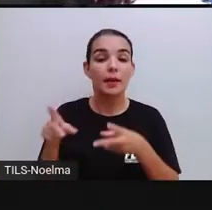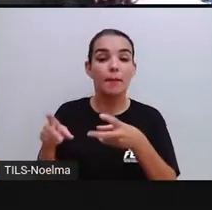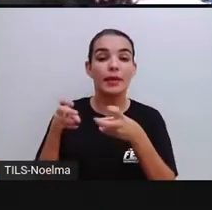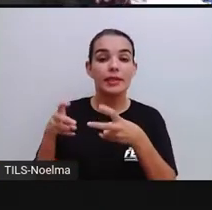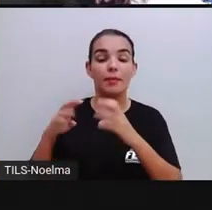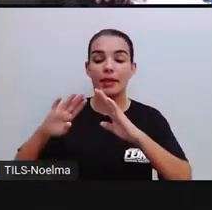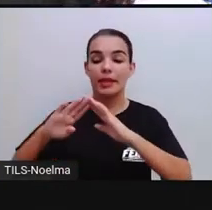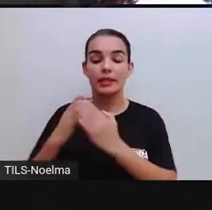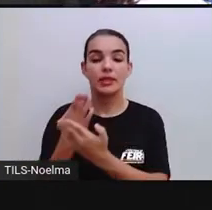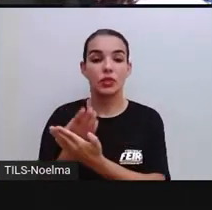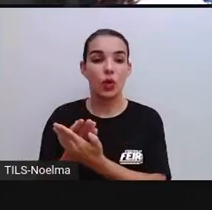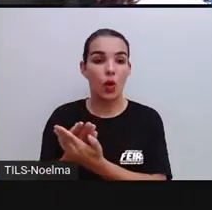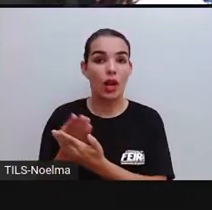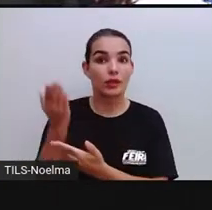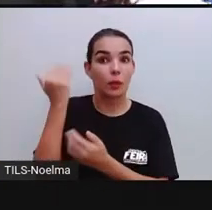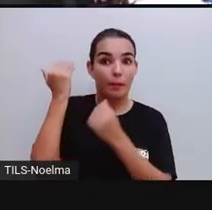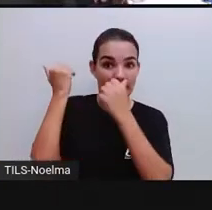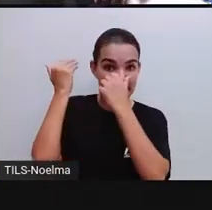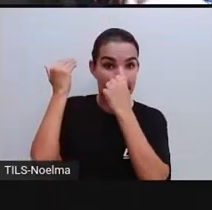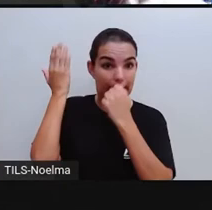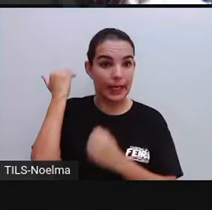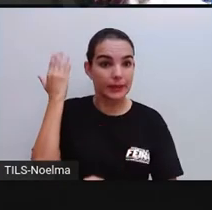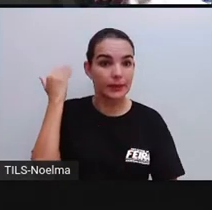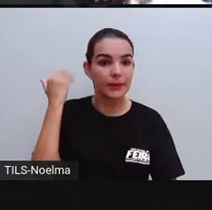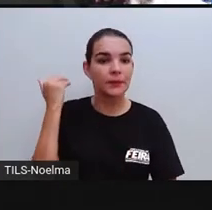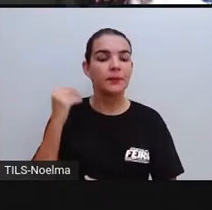escolas, né, de antigamente,